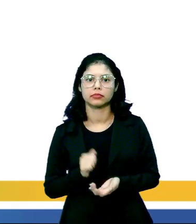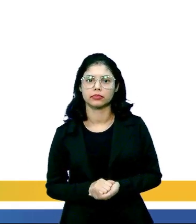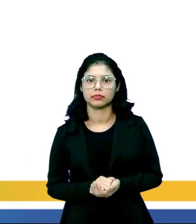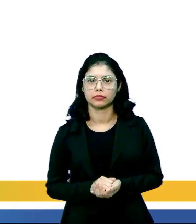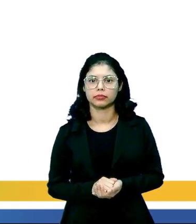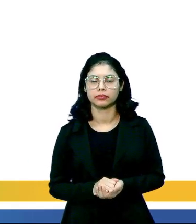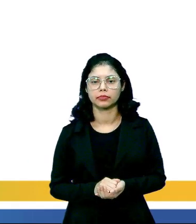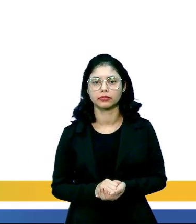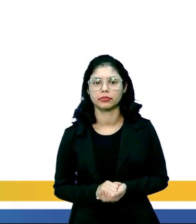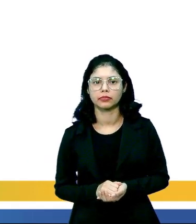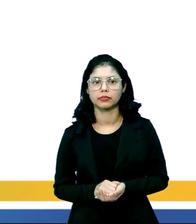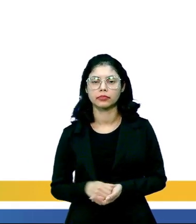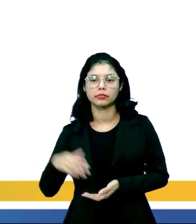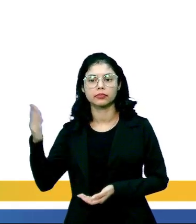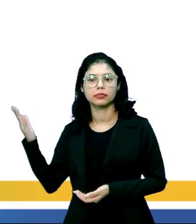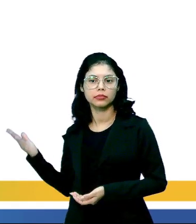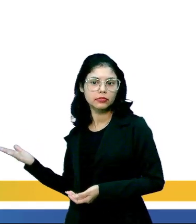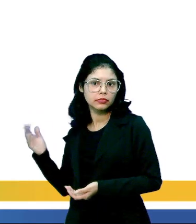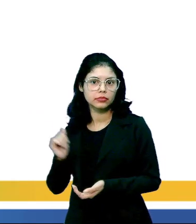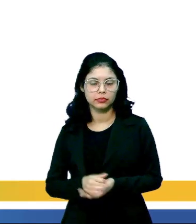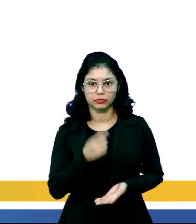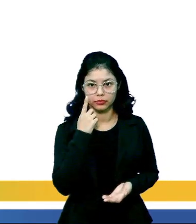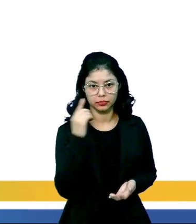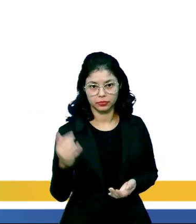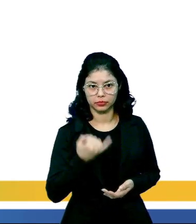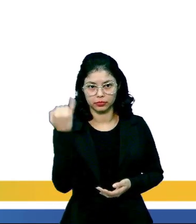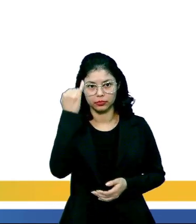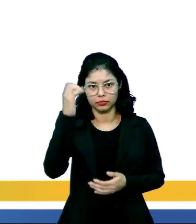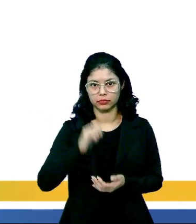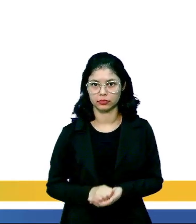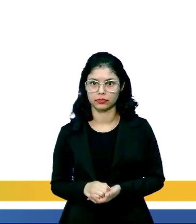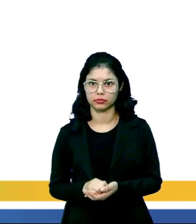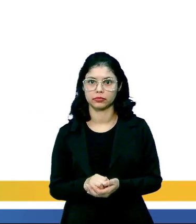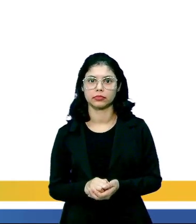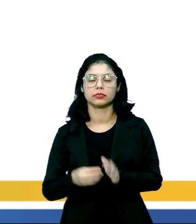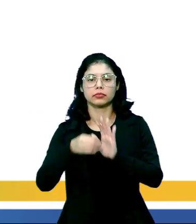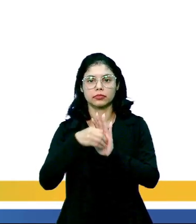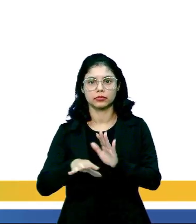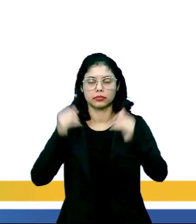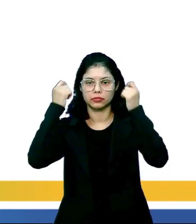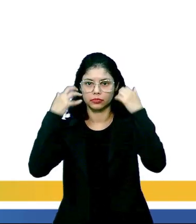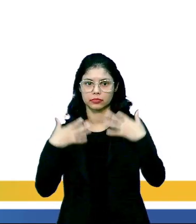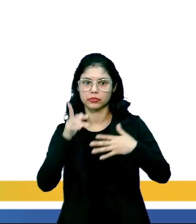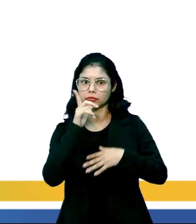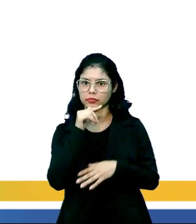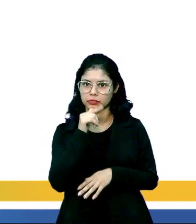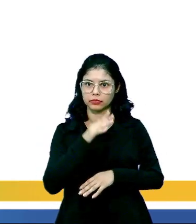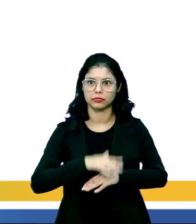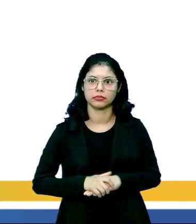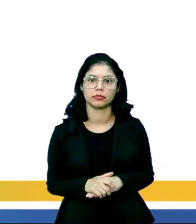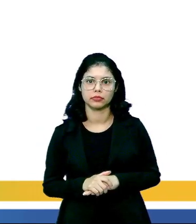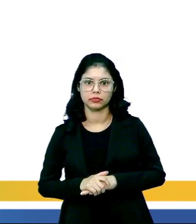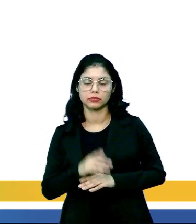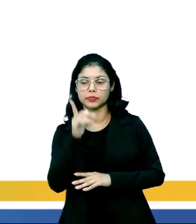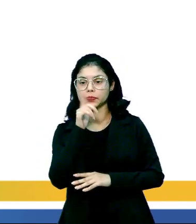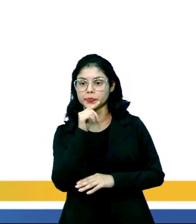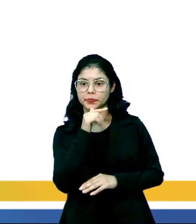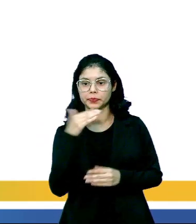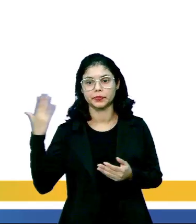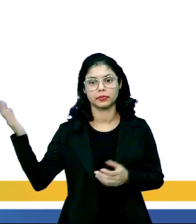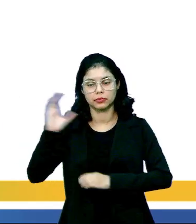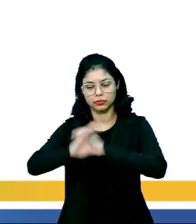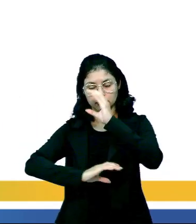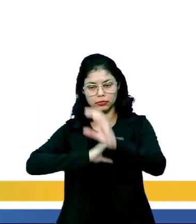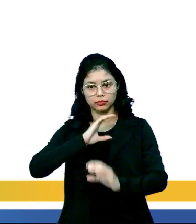informação. E olha só a importância da transpiração das plantas para o ciclo hidrológico.